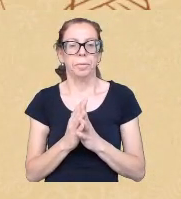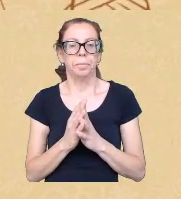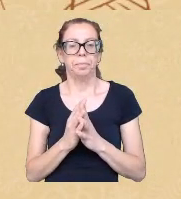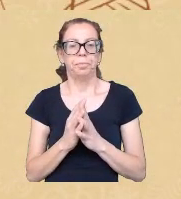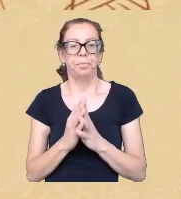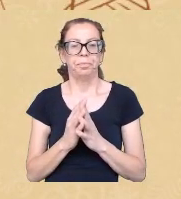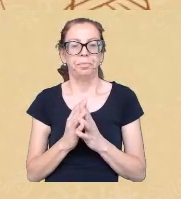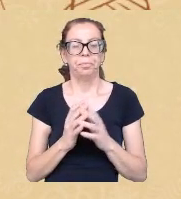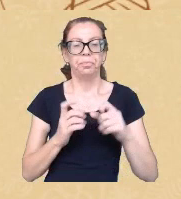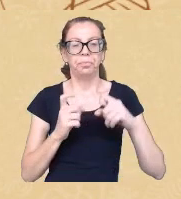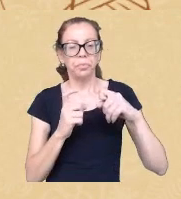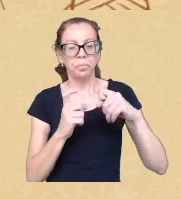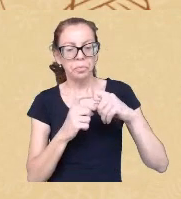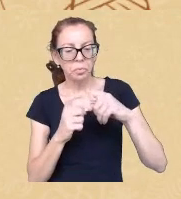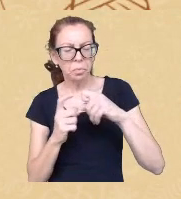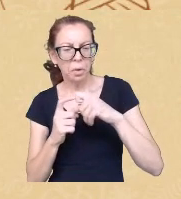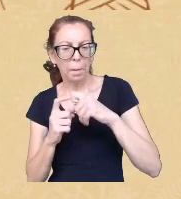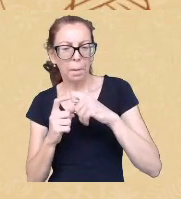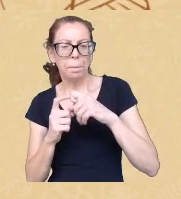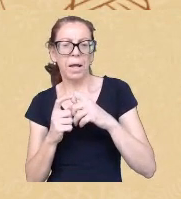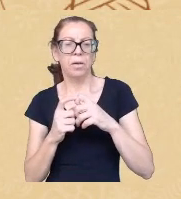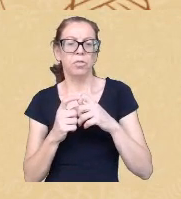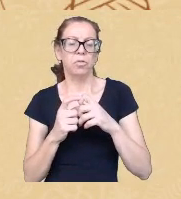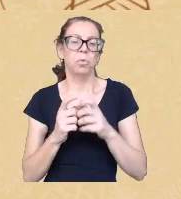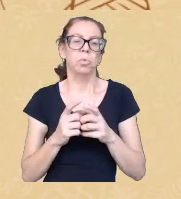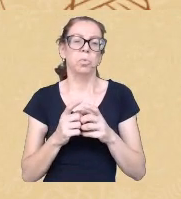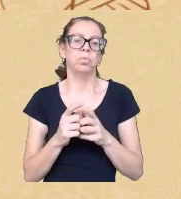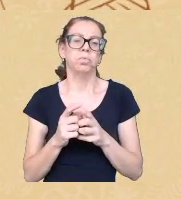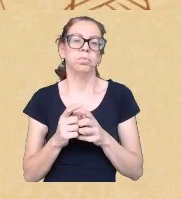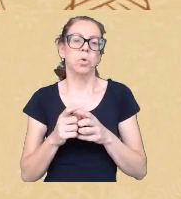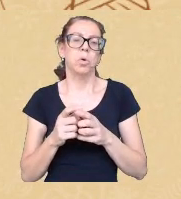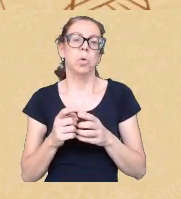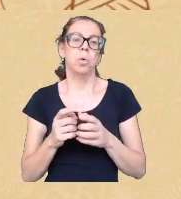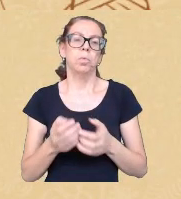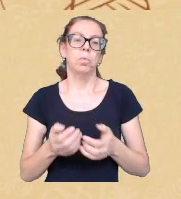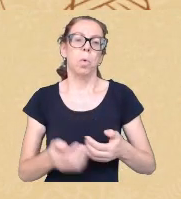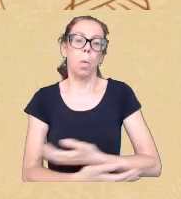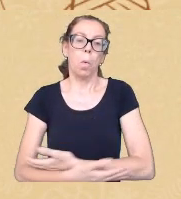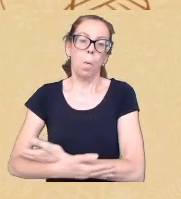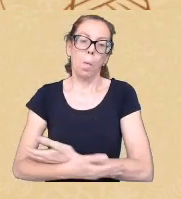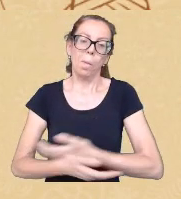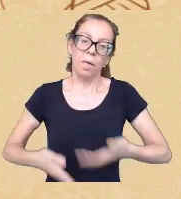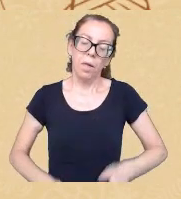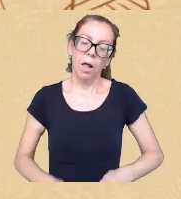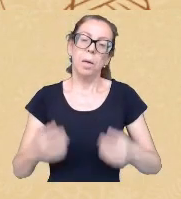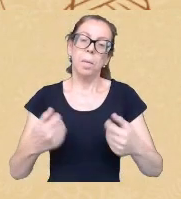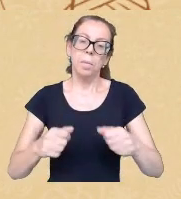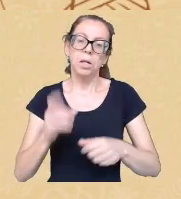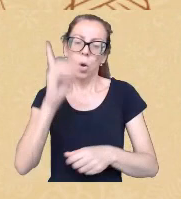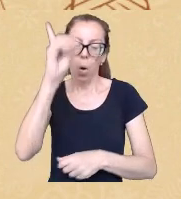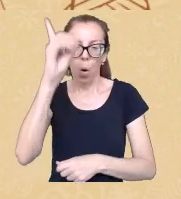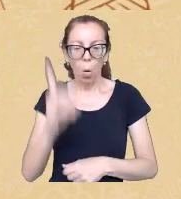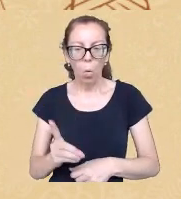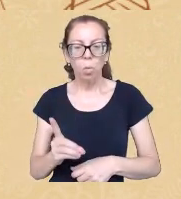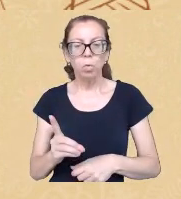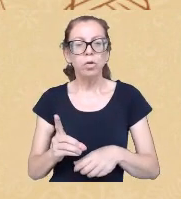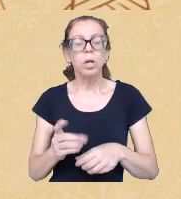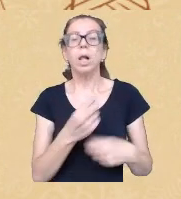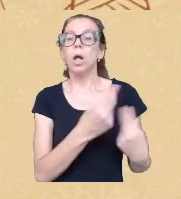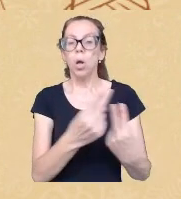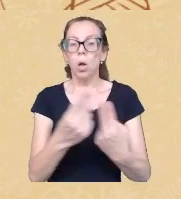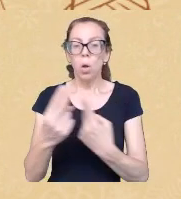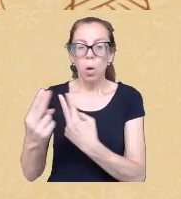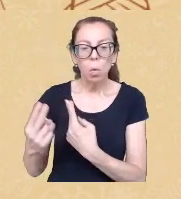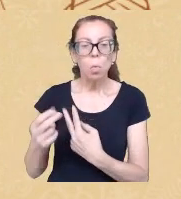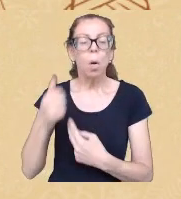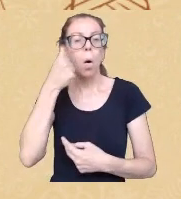ter o seu bebê ela possa ter o direito de receber a mesma quantidade de anestesia que mulheres do grupo